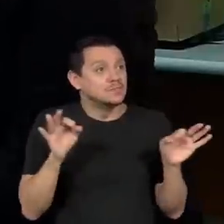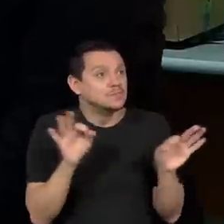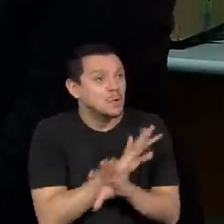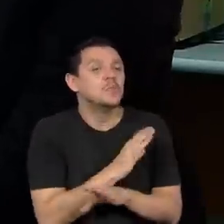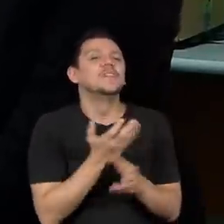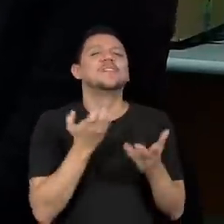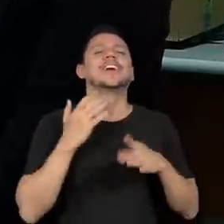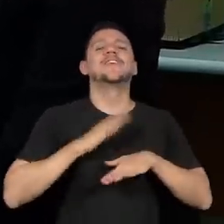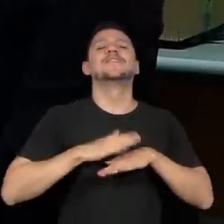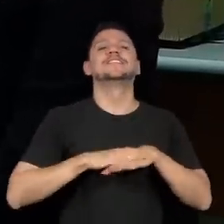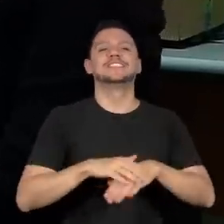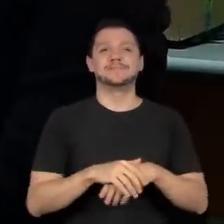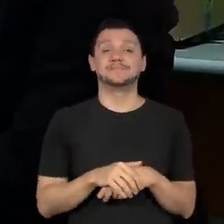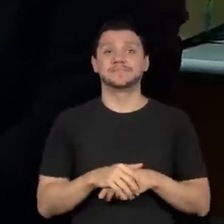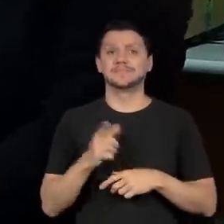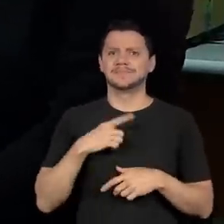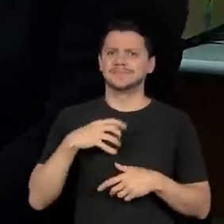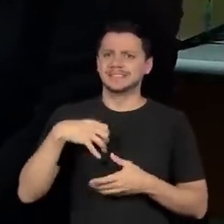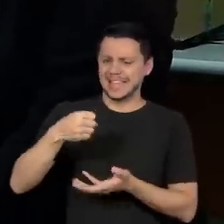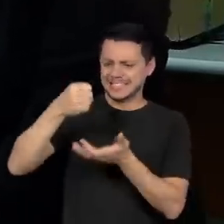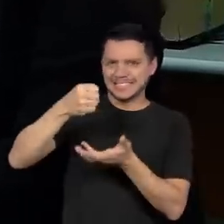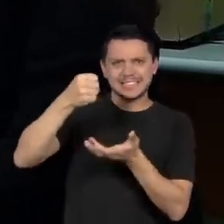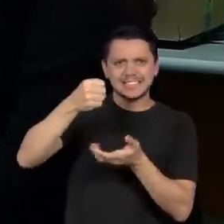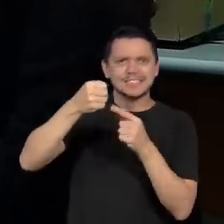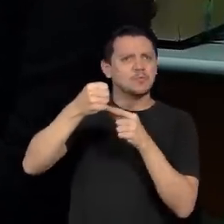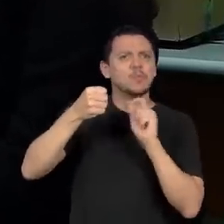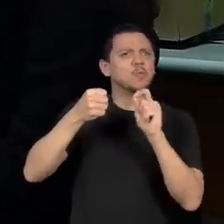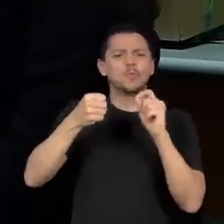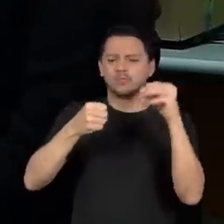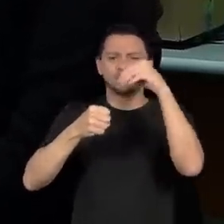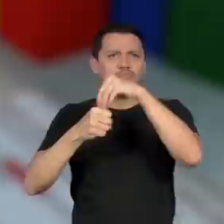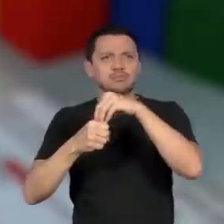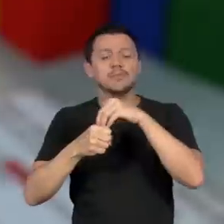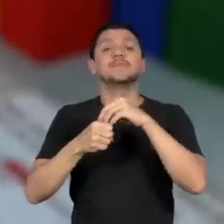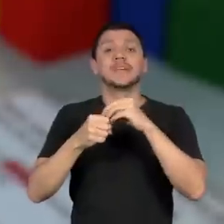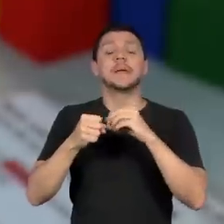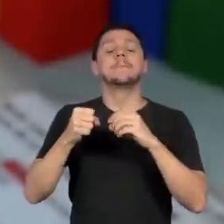saquinhos terão o que dentro? Os jogos de matemática.